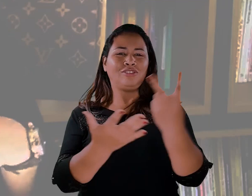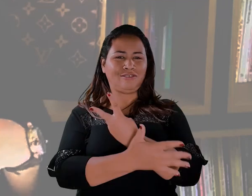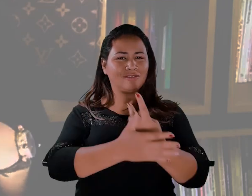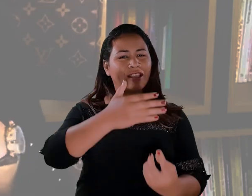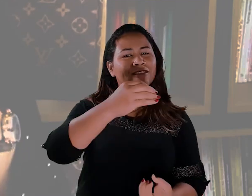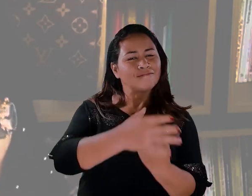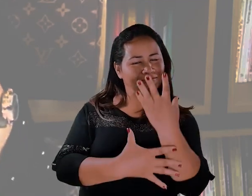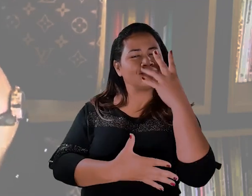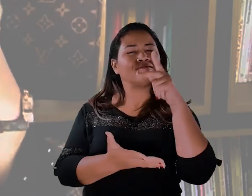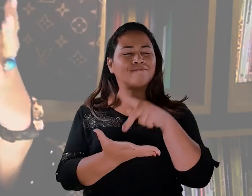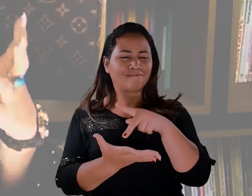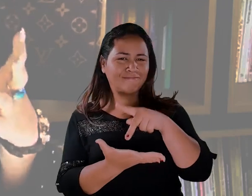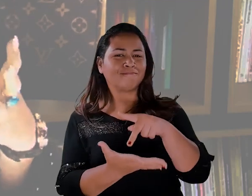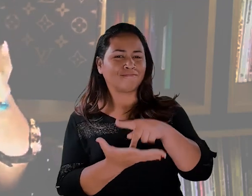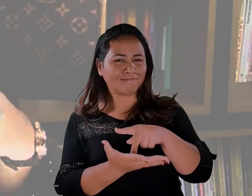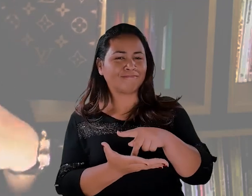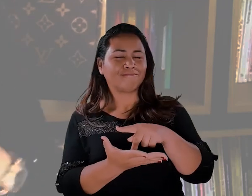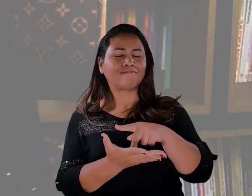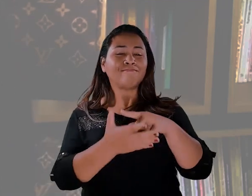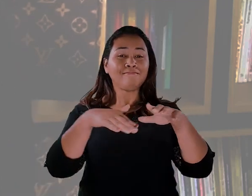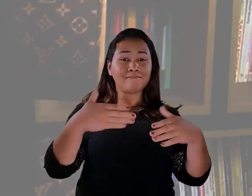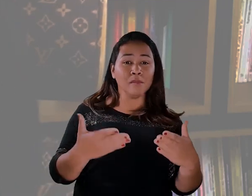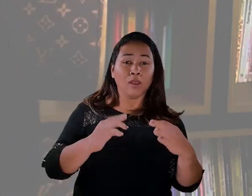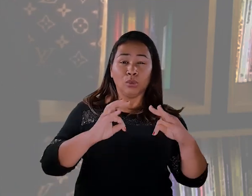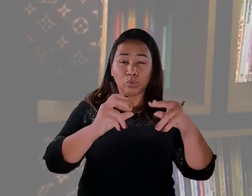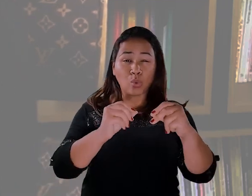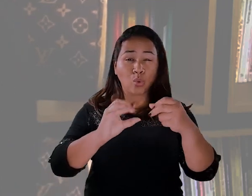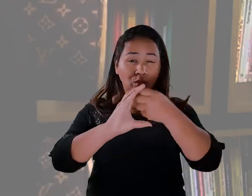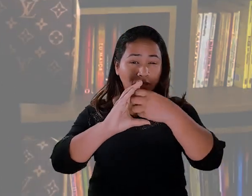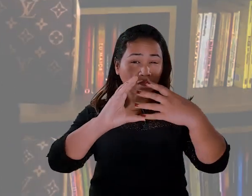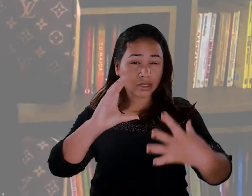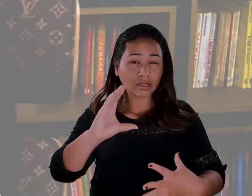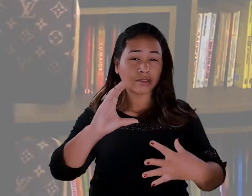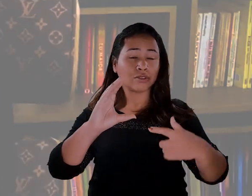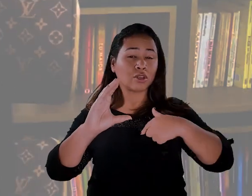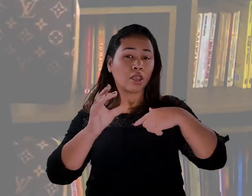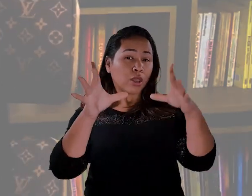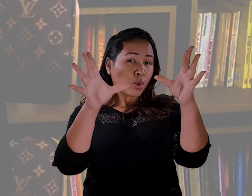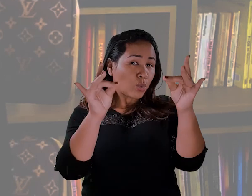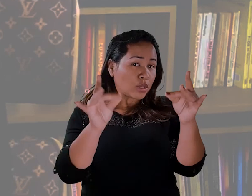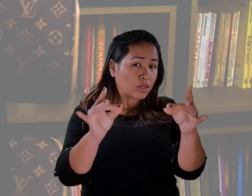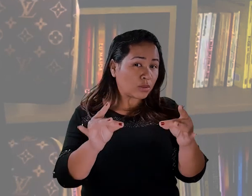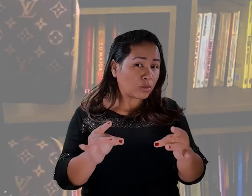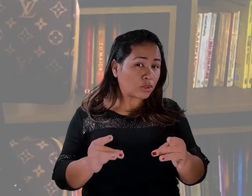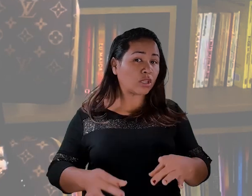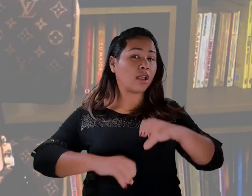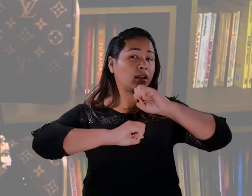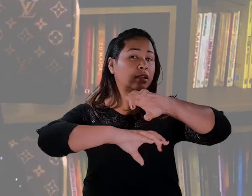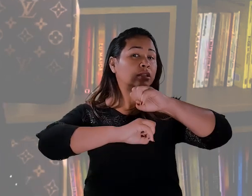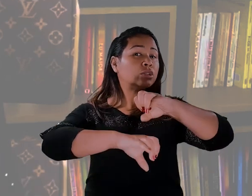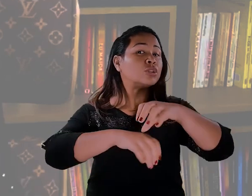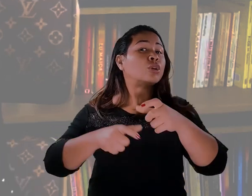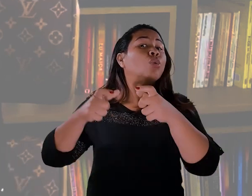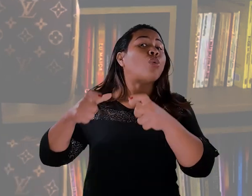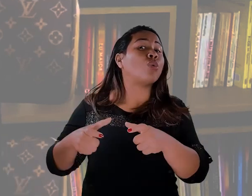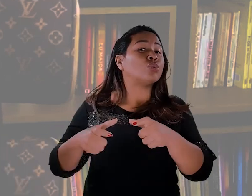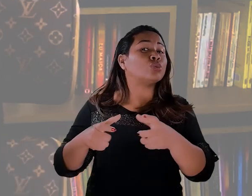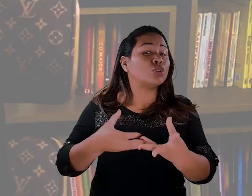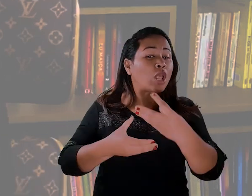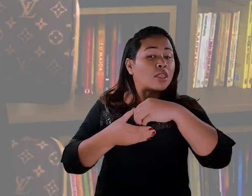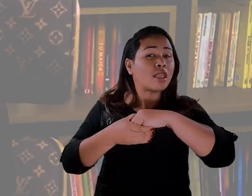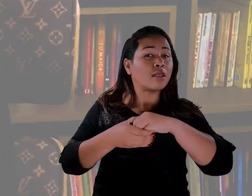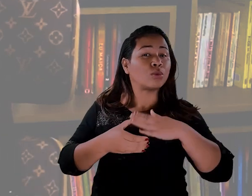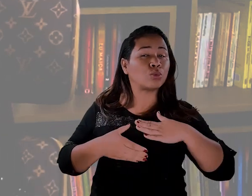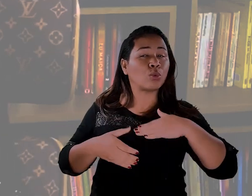elementos, todas as características que você coloca para que você possa vibrar mais alto. Mas aqui não é uma aula. Aqui é para você compreender.